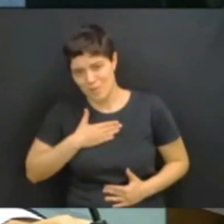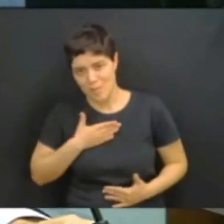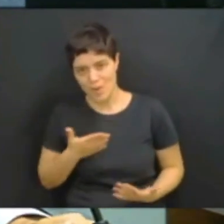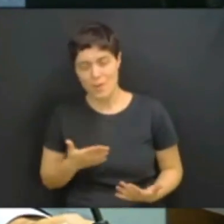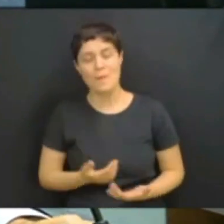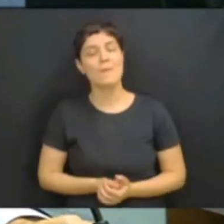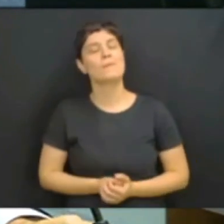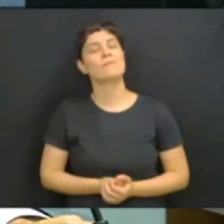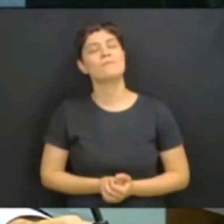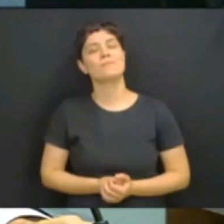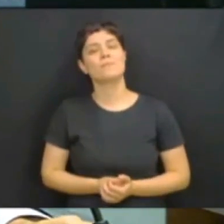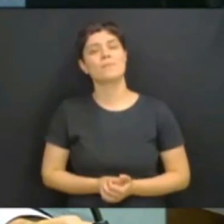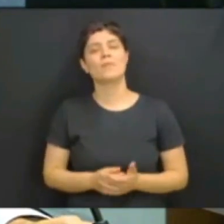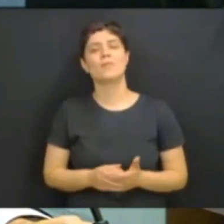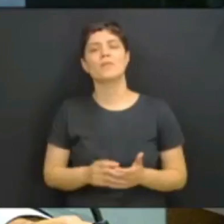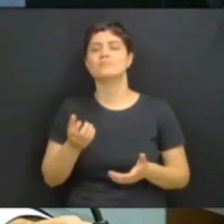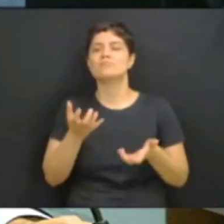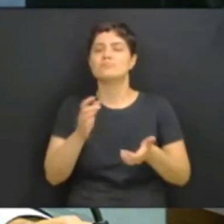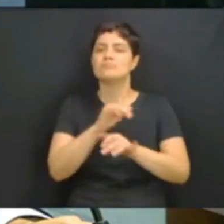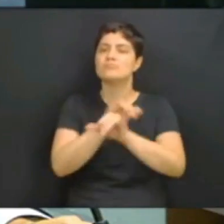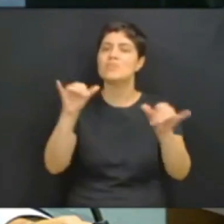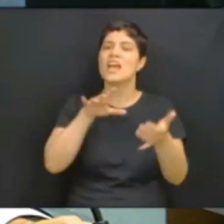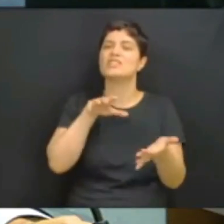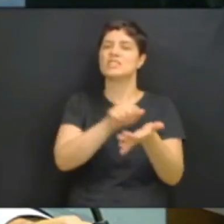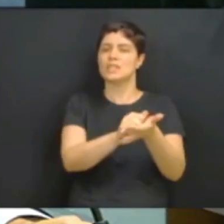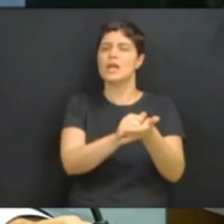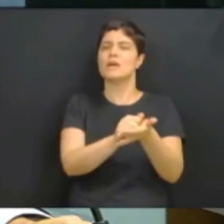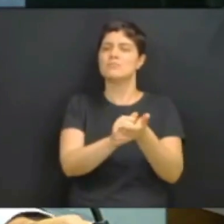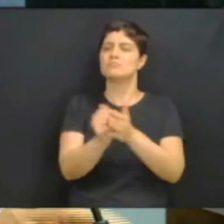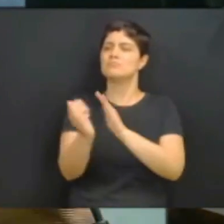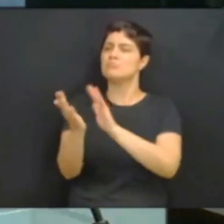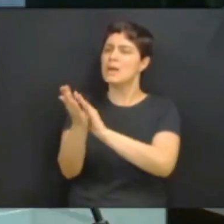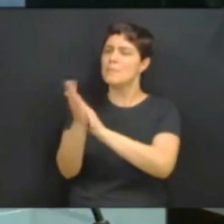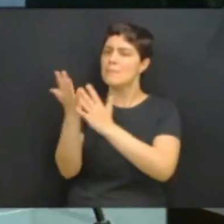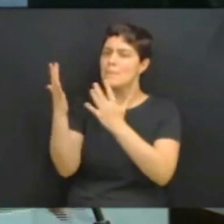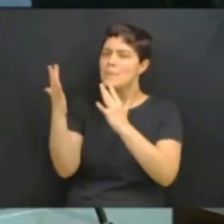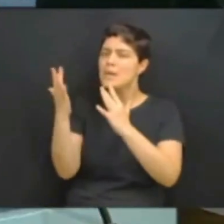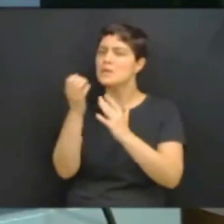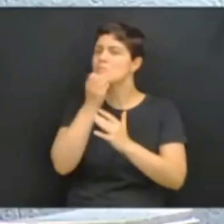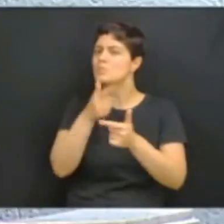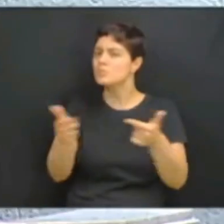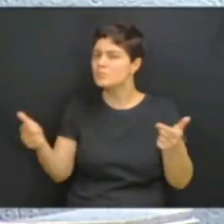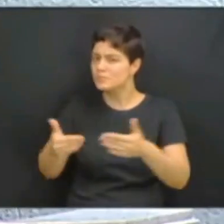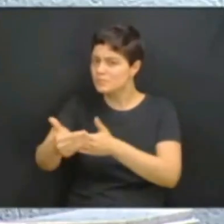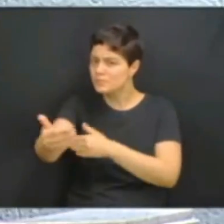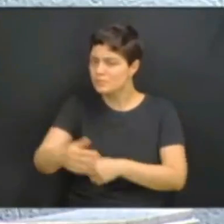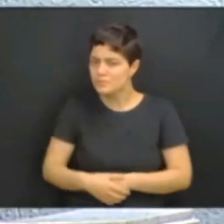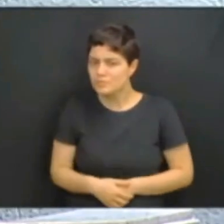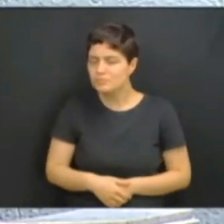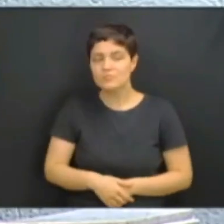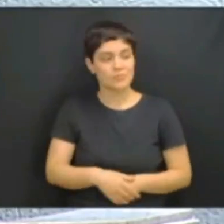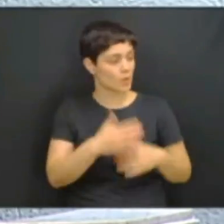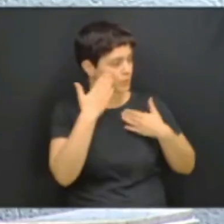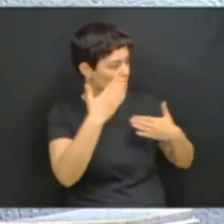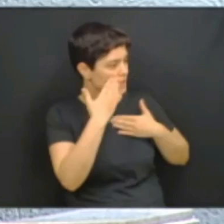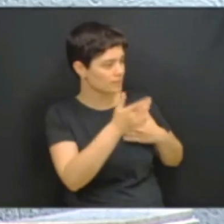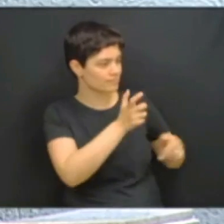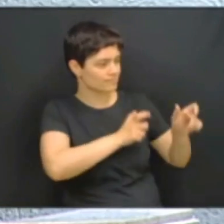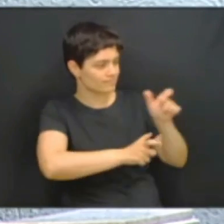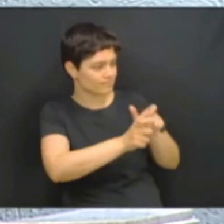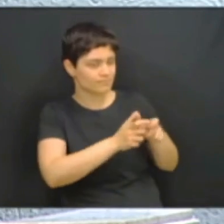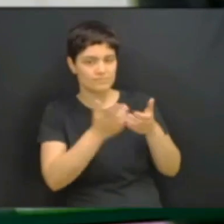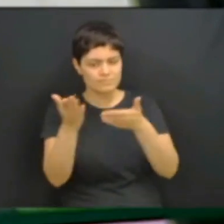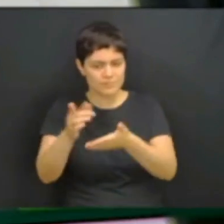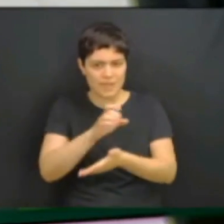Fica esse registro e parabéns e sucesso. Obrigado. Agradeço as palavras. Deputado